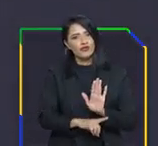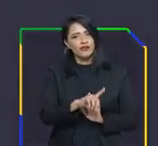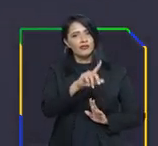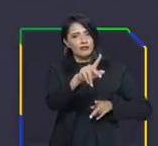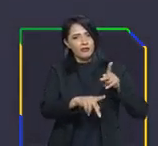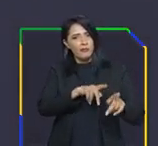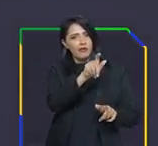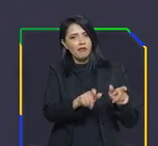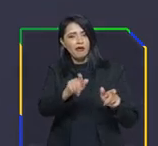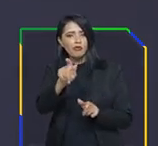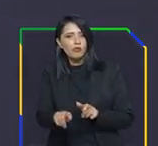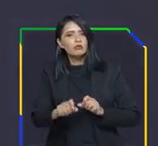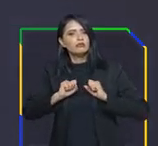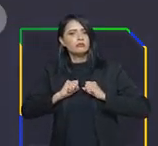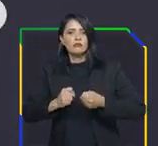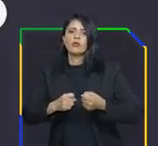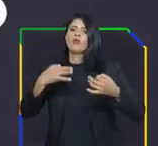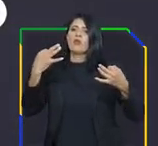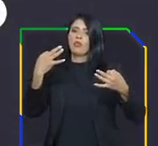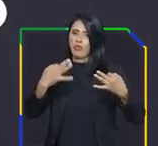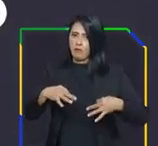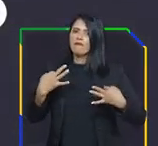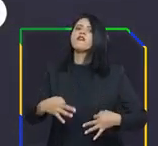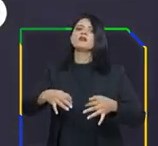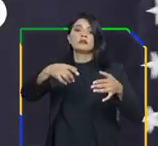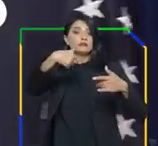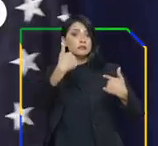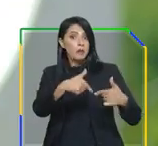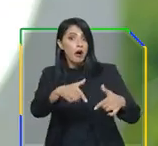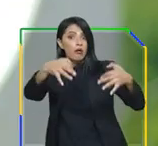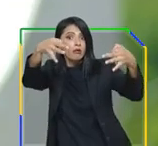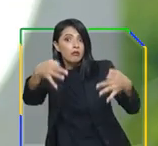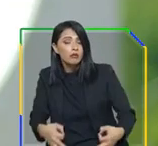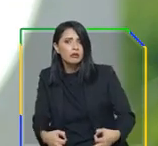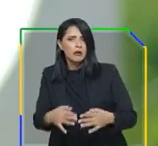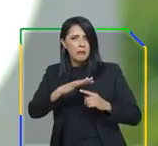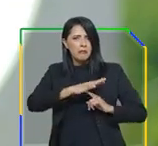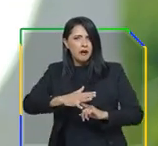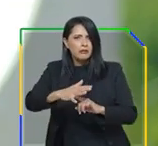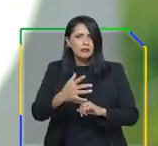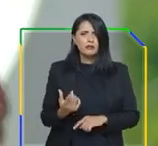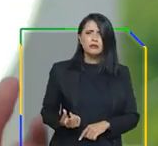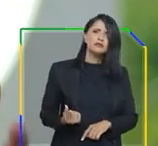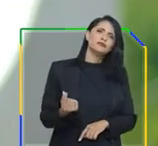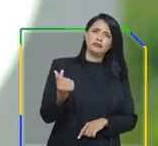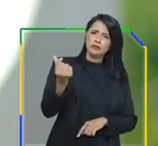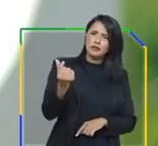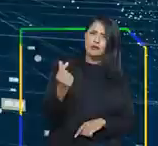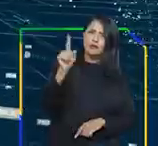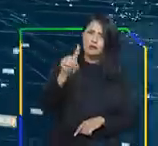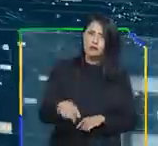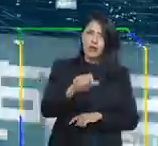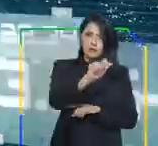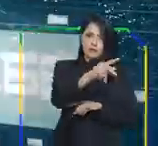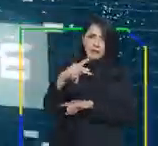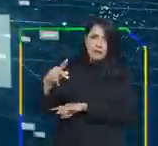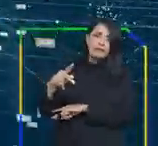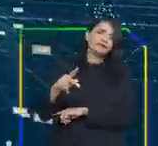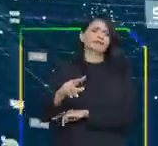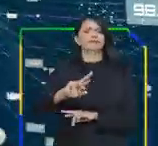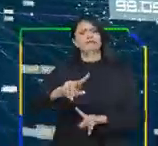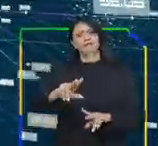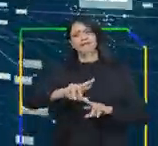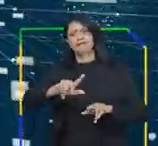dos trabalhadores e trabalhadoras em defesa do trabalho decente. Porque não são as máquinas, não é o dinheiro, não são os